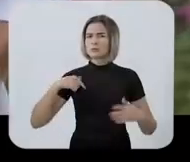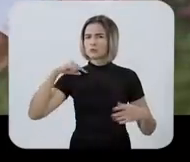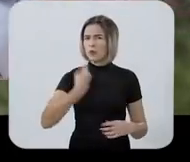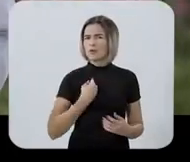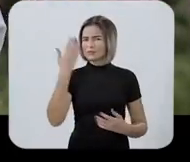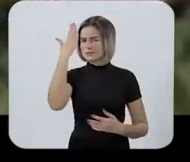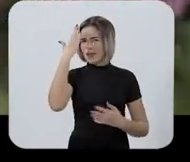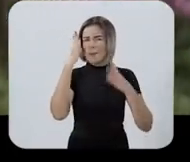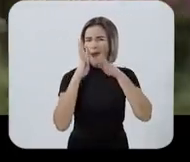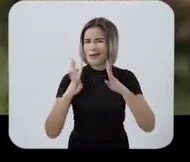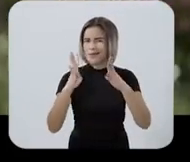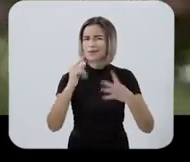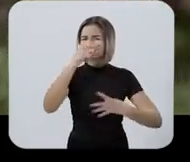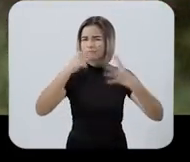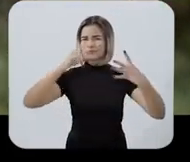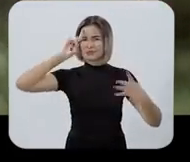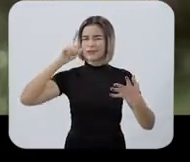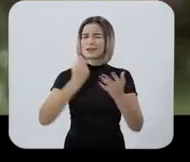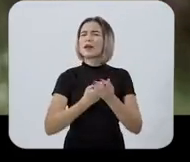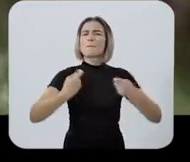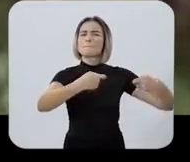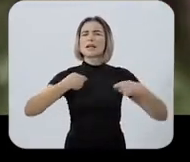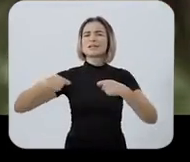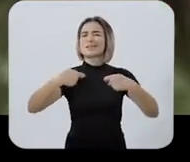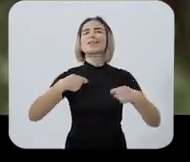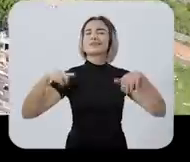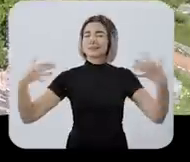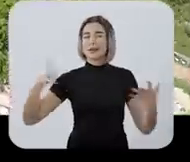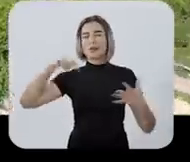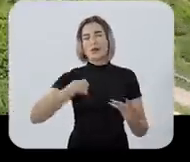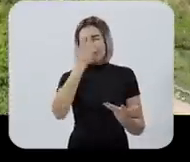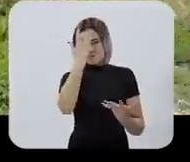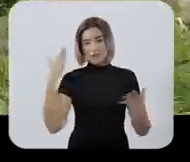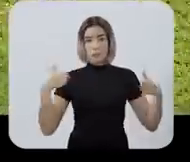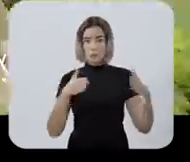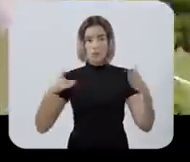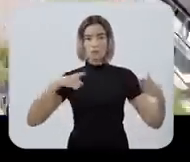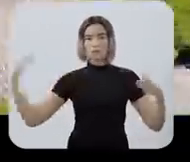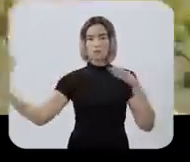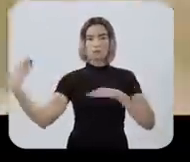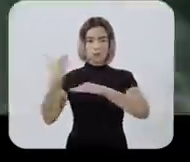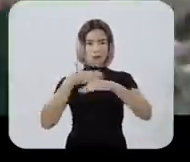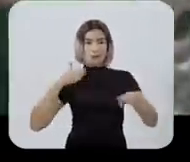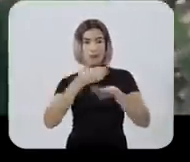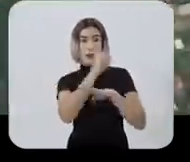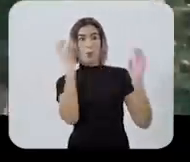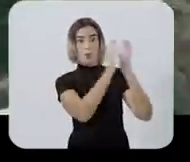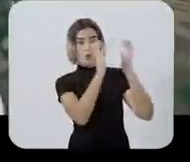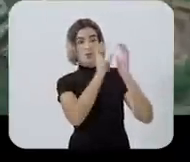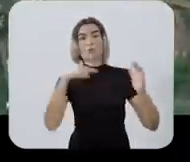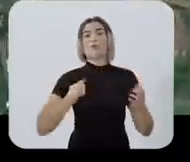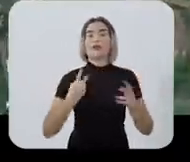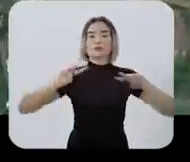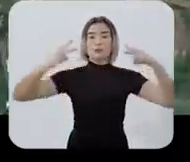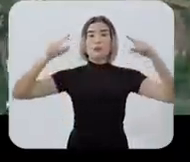Quando a gente sabe escutar, toma as melhores decisões e faz o que precisa ser feito. Para facilitar o deslocamento de quem chega e sai do Recife, vamos